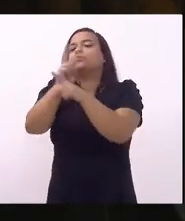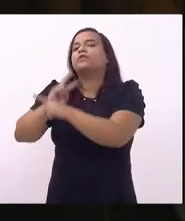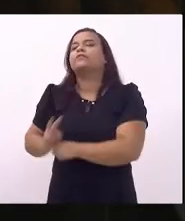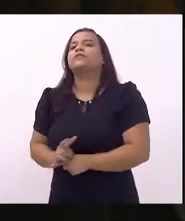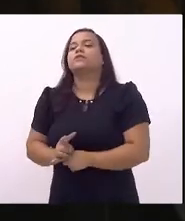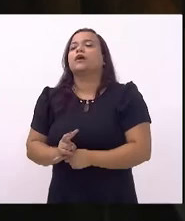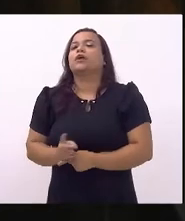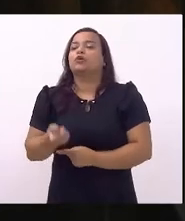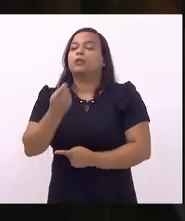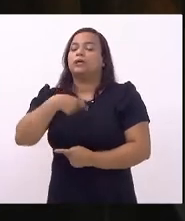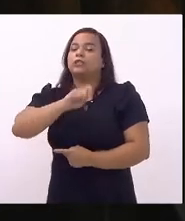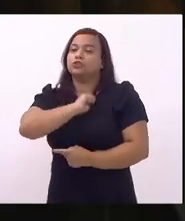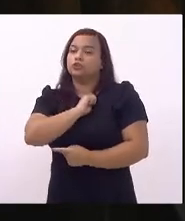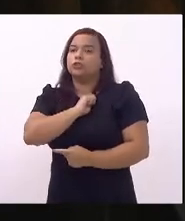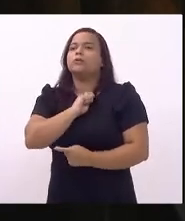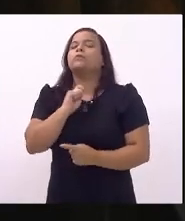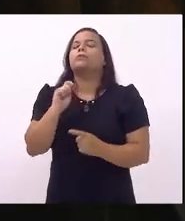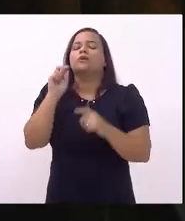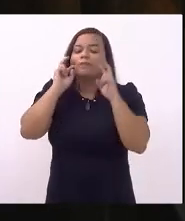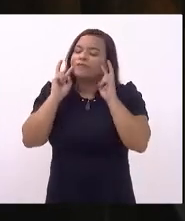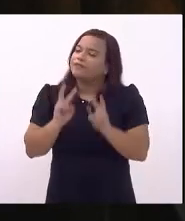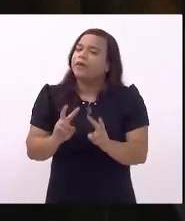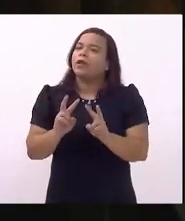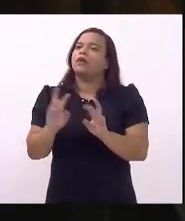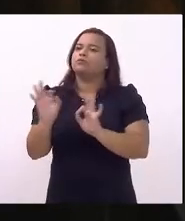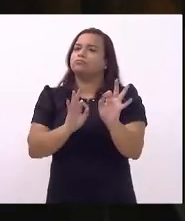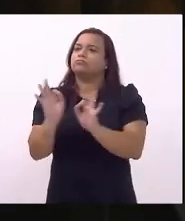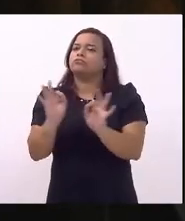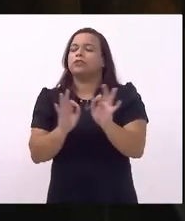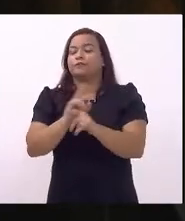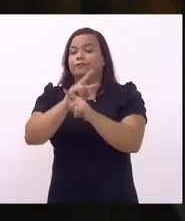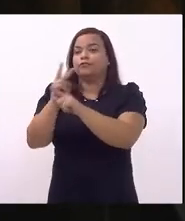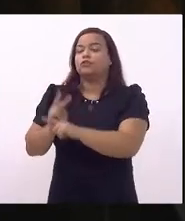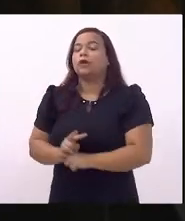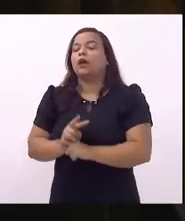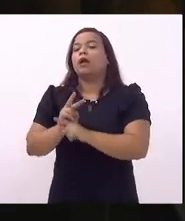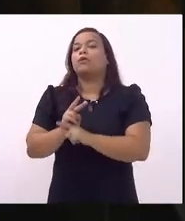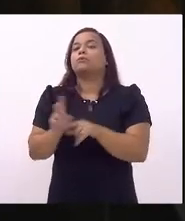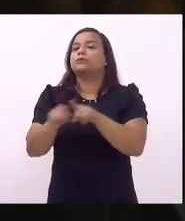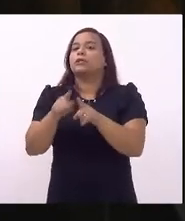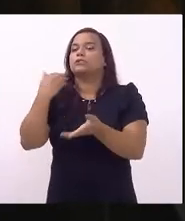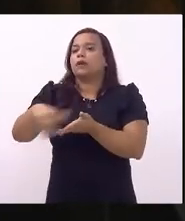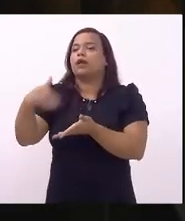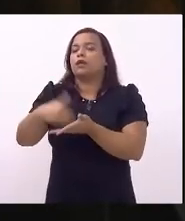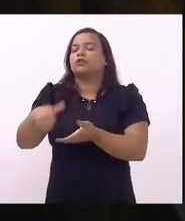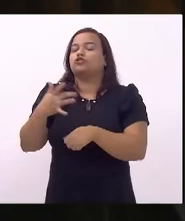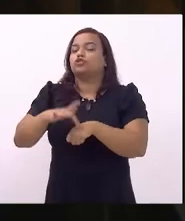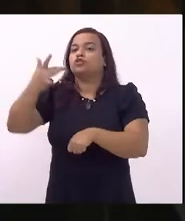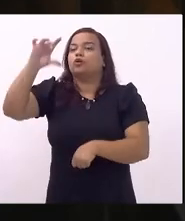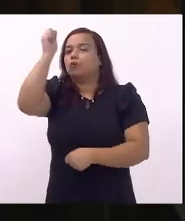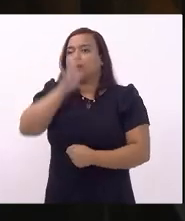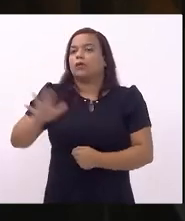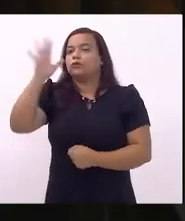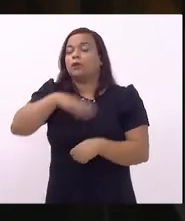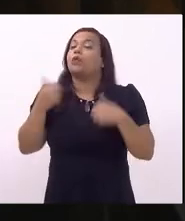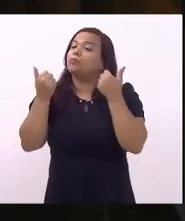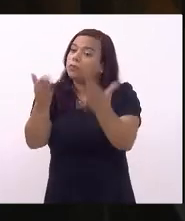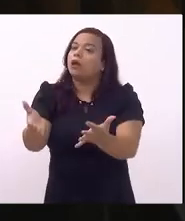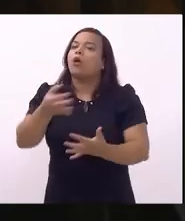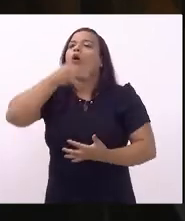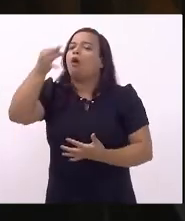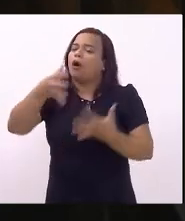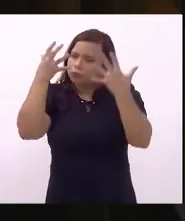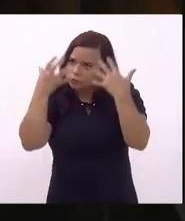e a secretaria do tesouro nacional tinham emitido parecer favorável ao plano de recuperação fiscal